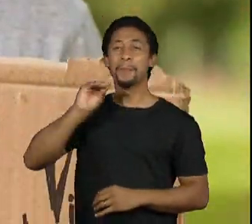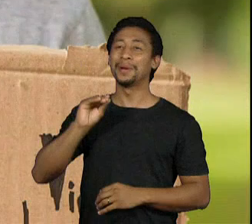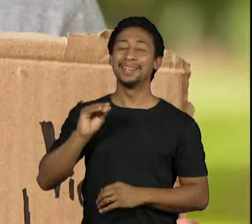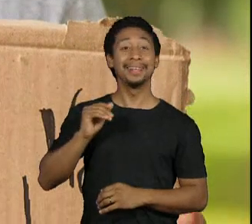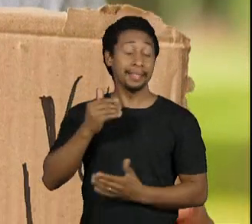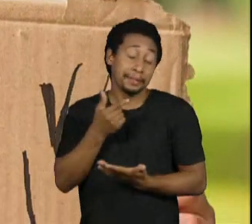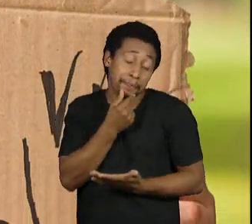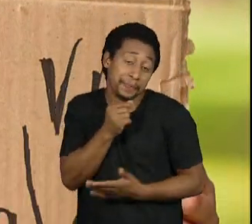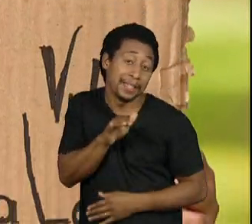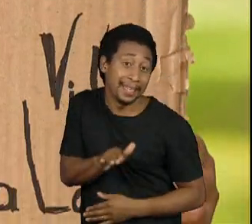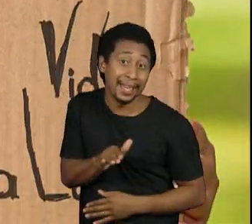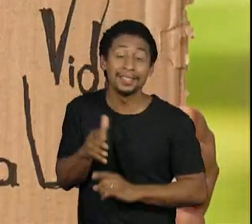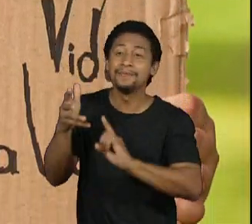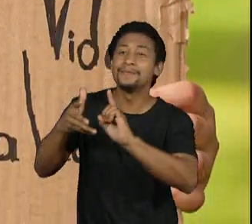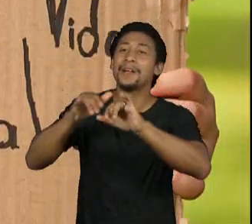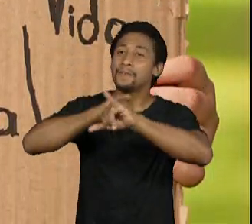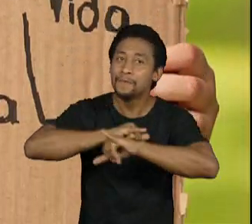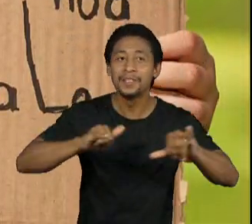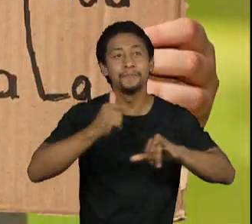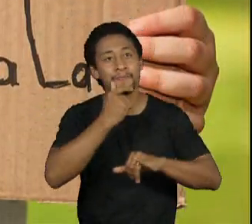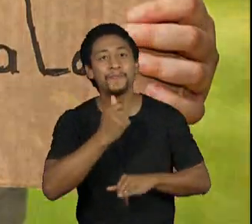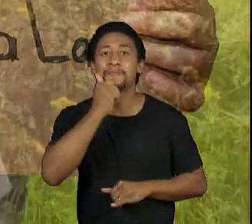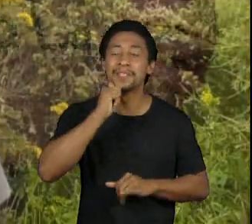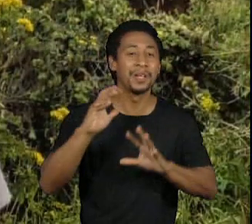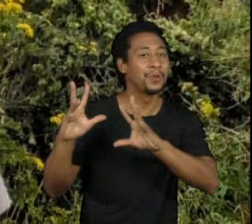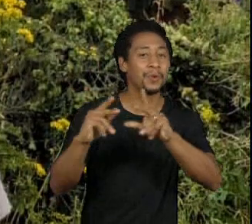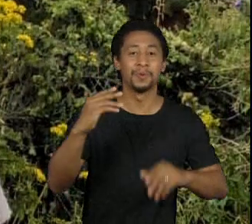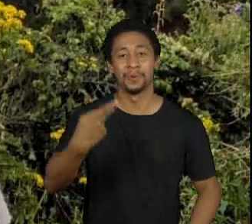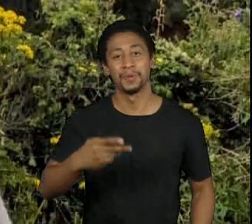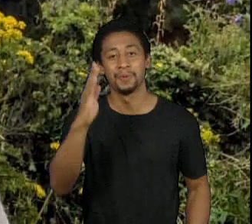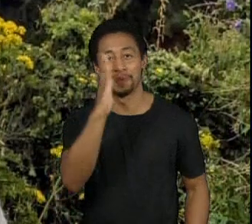recado para meninas e meninos brasileiros.